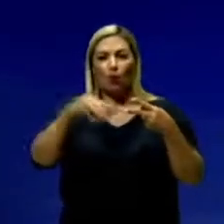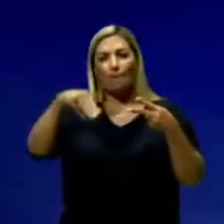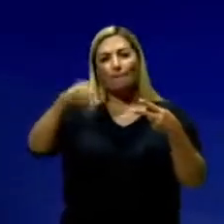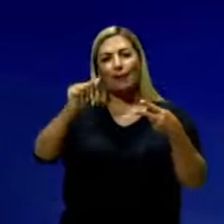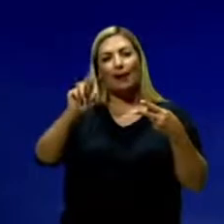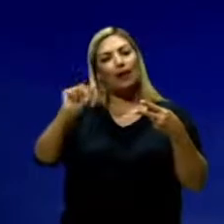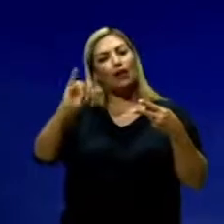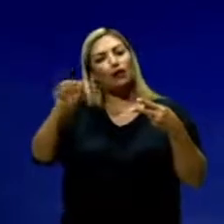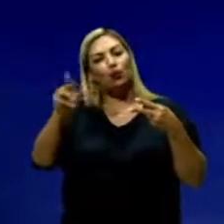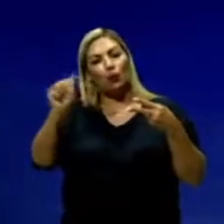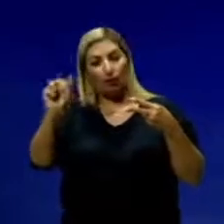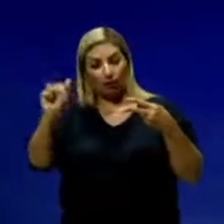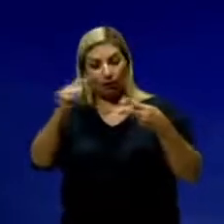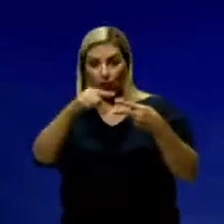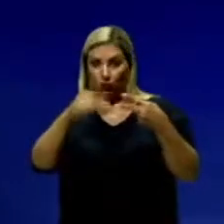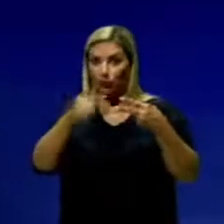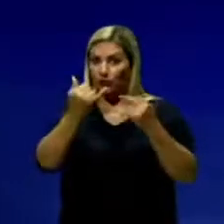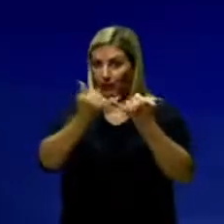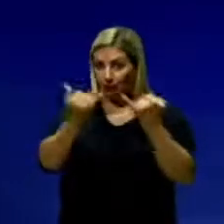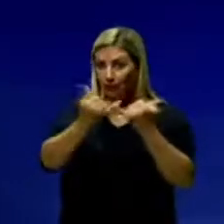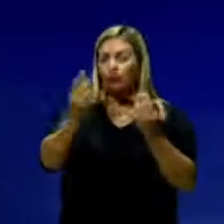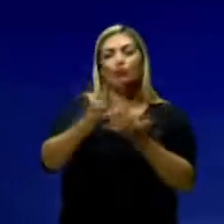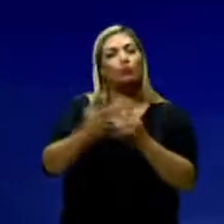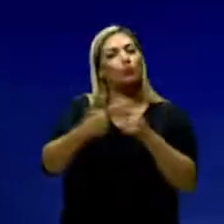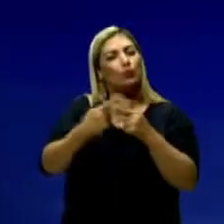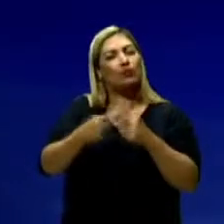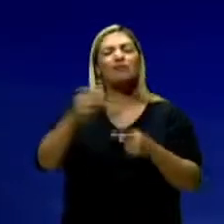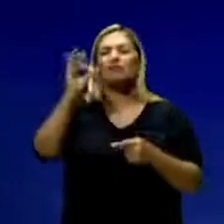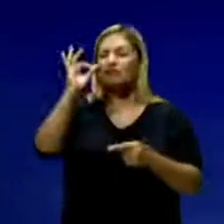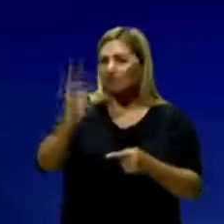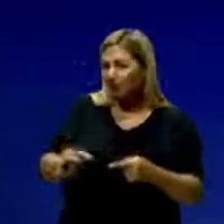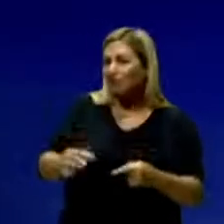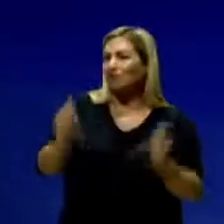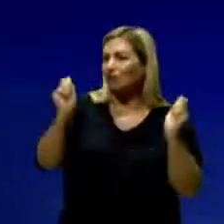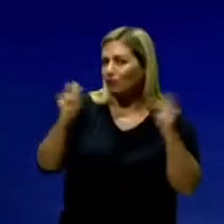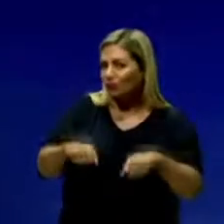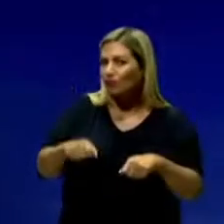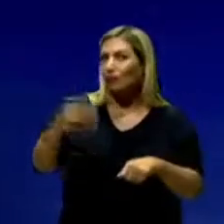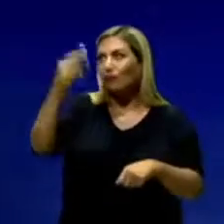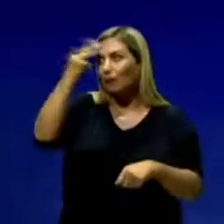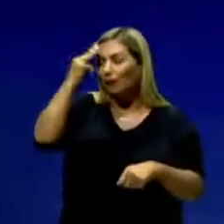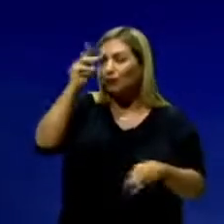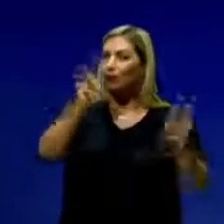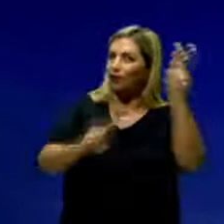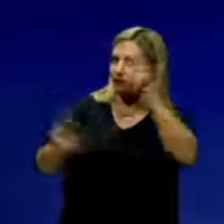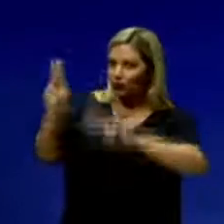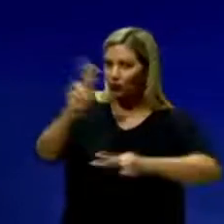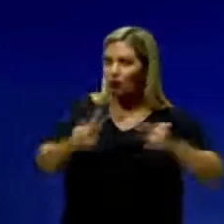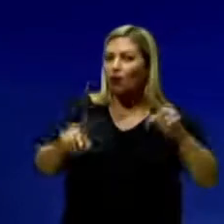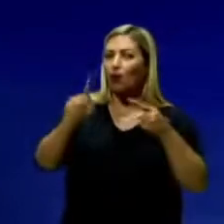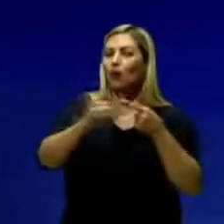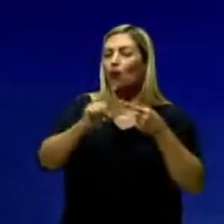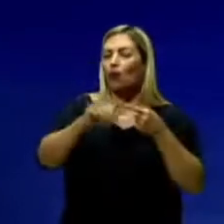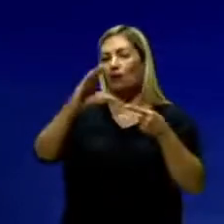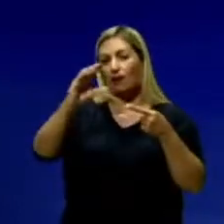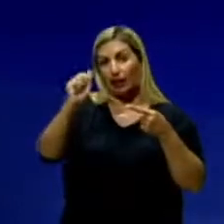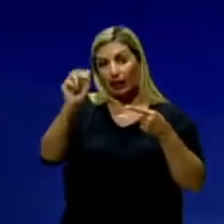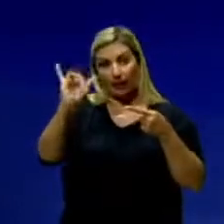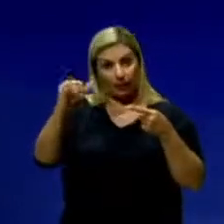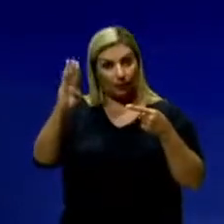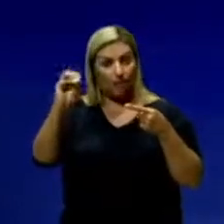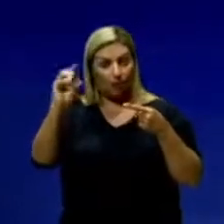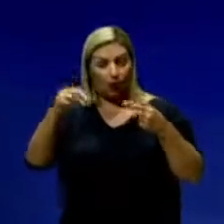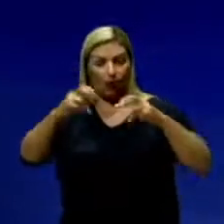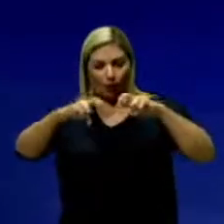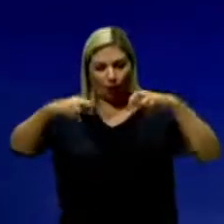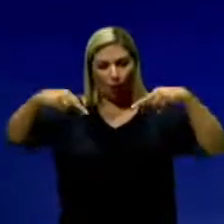que eu vou falar dos dois? Porque eu tenho certeza que vocês já têm uma possibilidade de ter uma memória visual deles. O carimbó é uma dança de